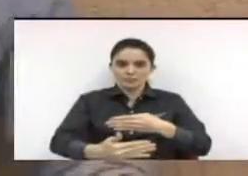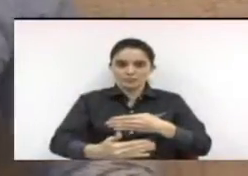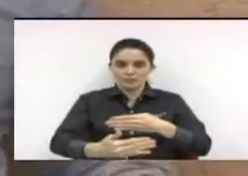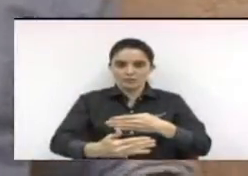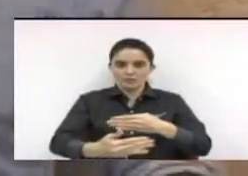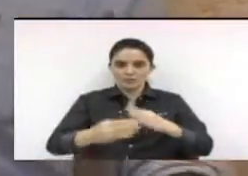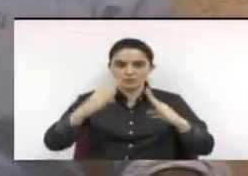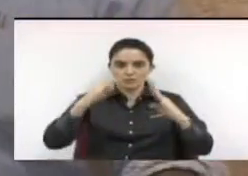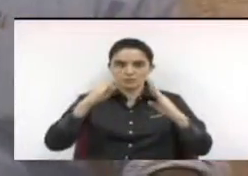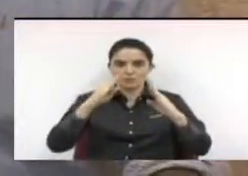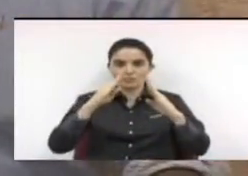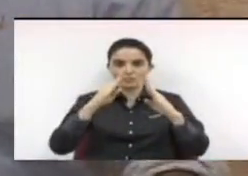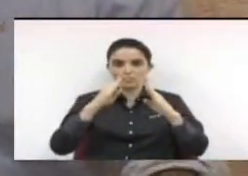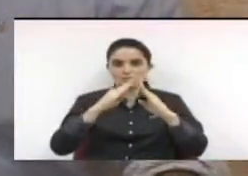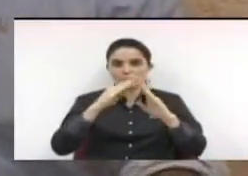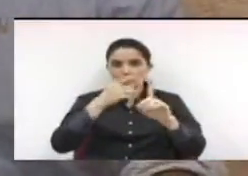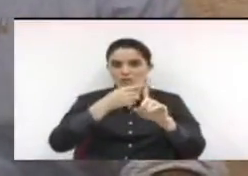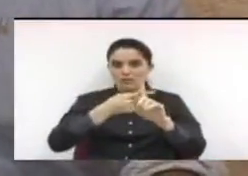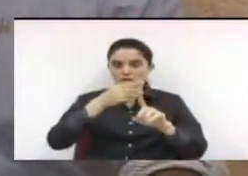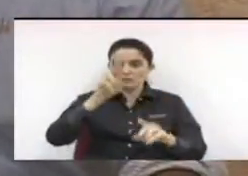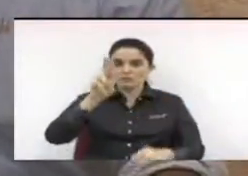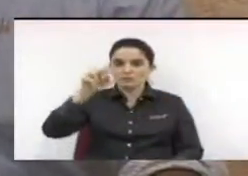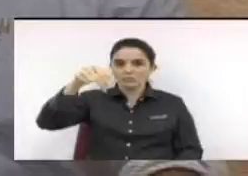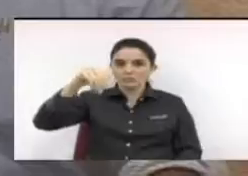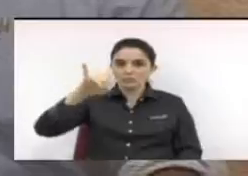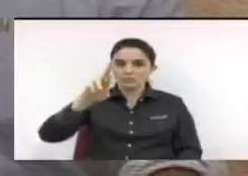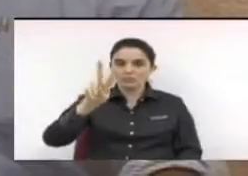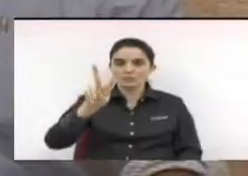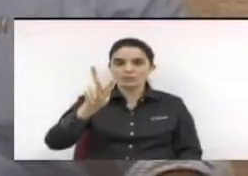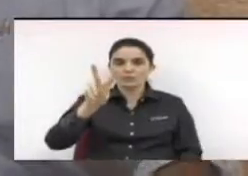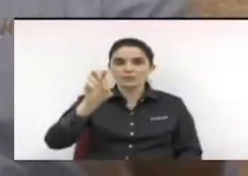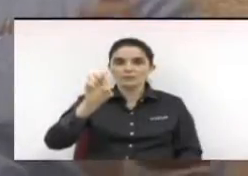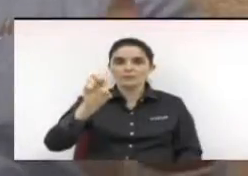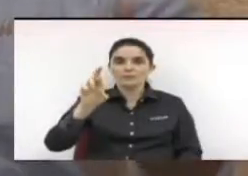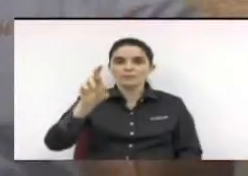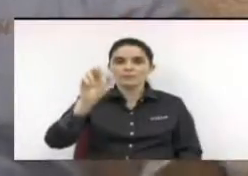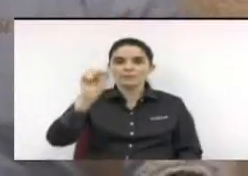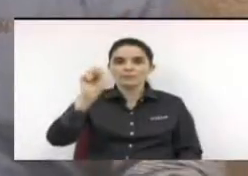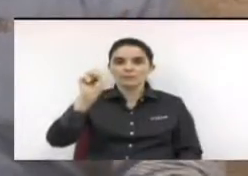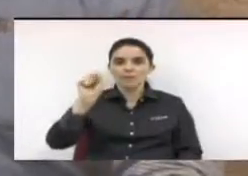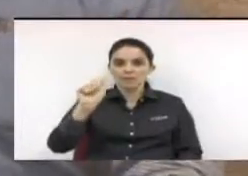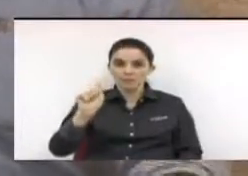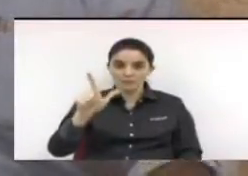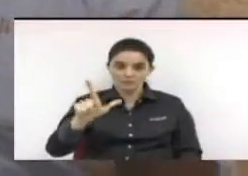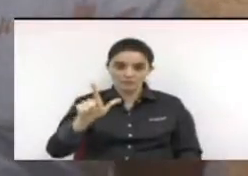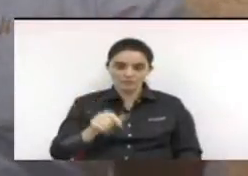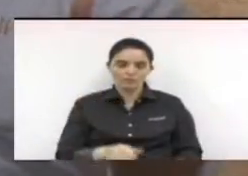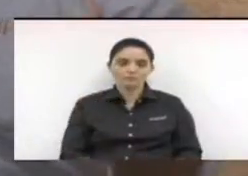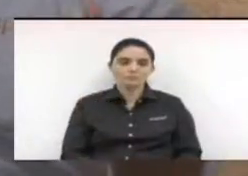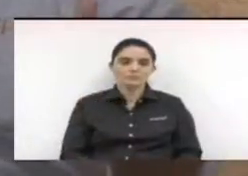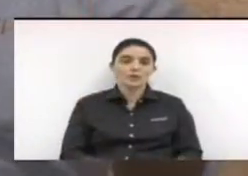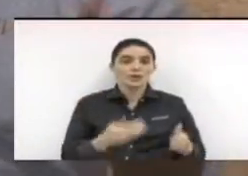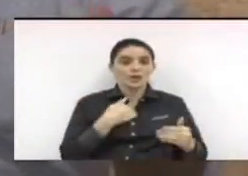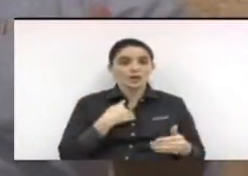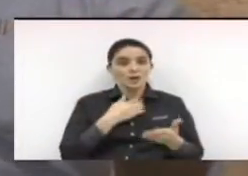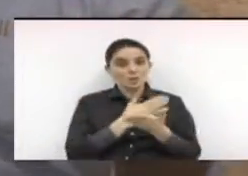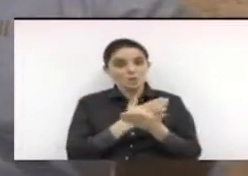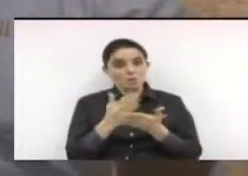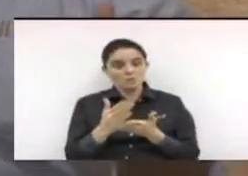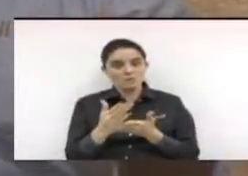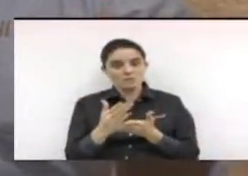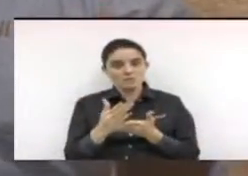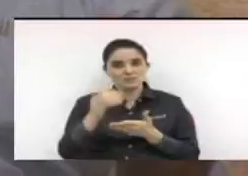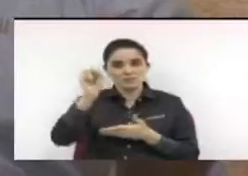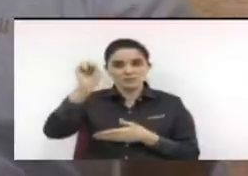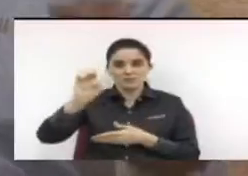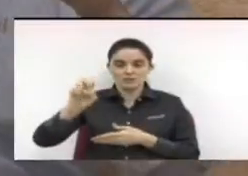no Morro Azul. Eu passei no Senai, estávamos para ser despejados, minha mãe tinha vendido botijão de gás